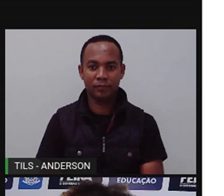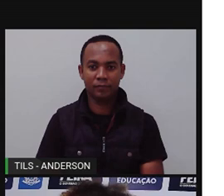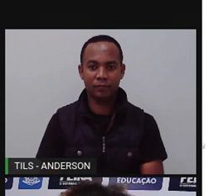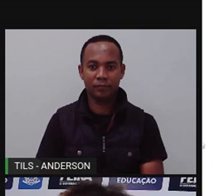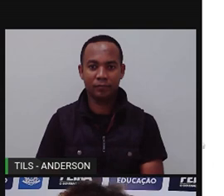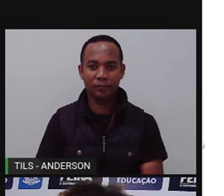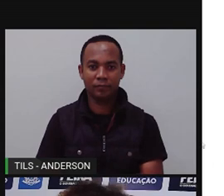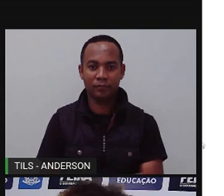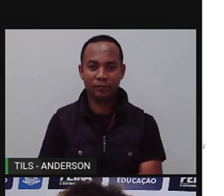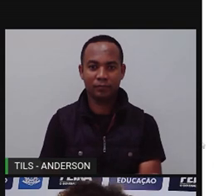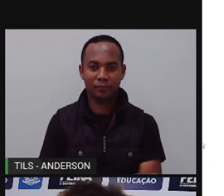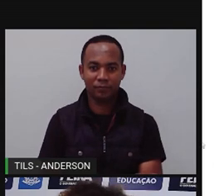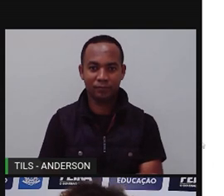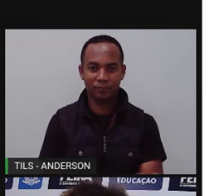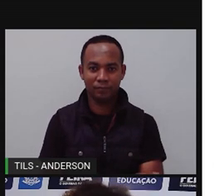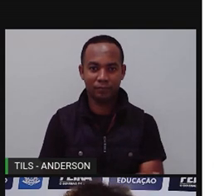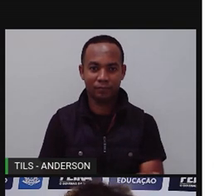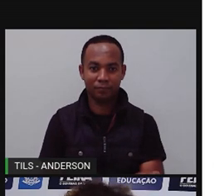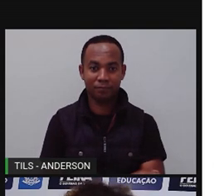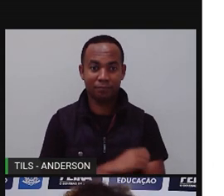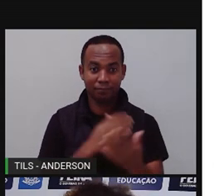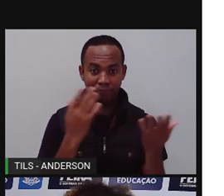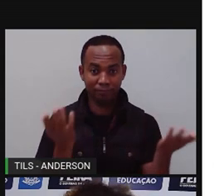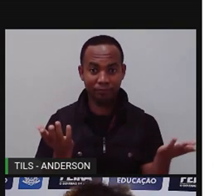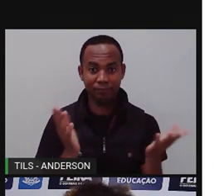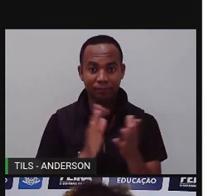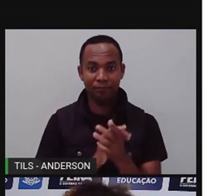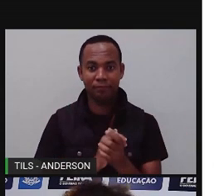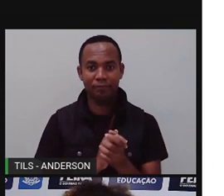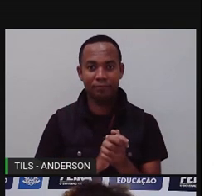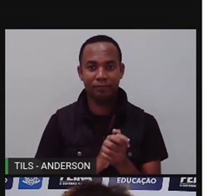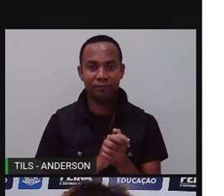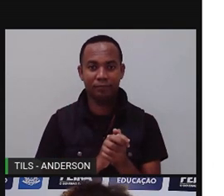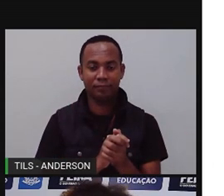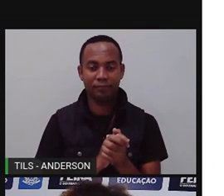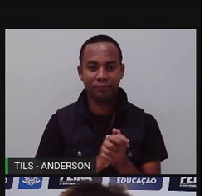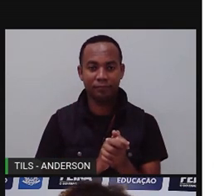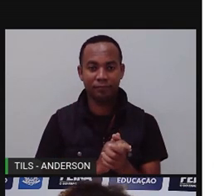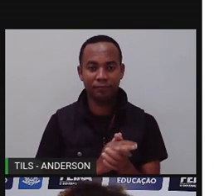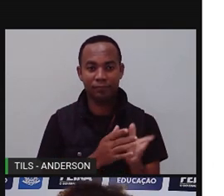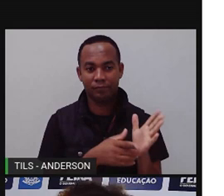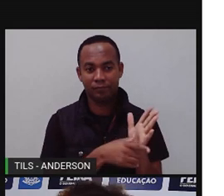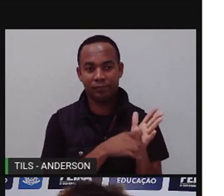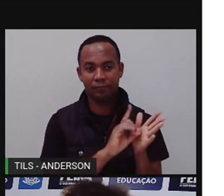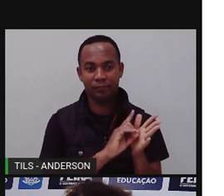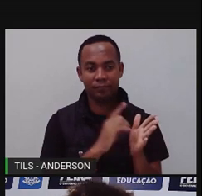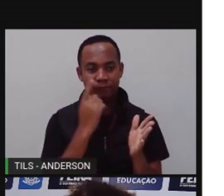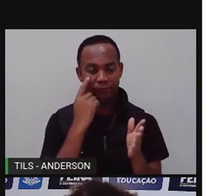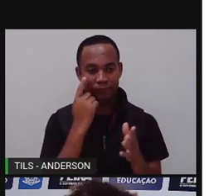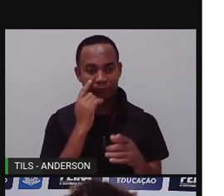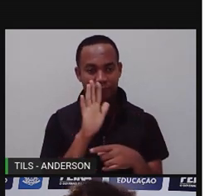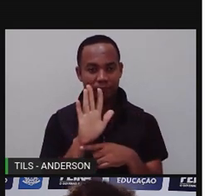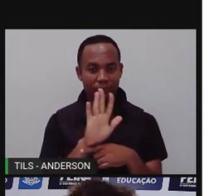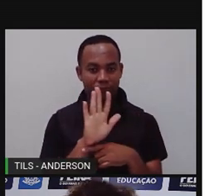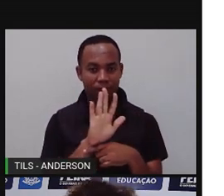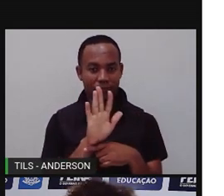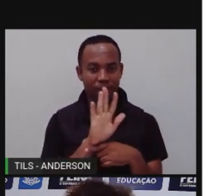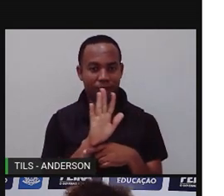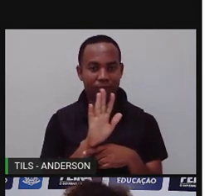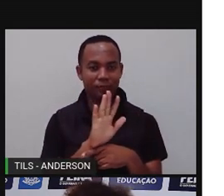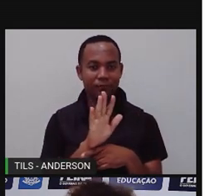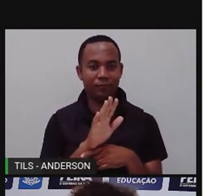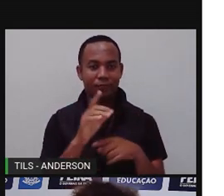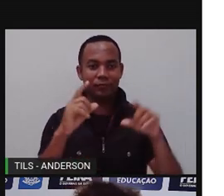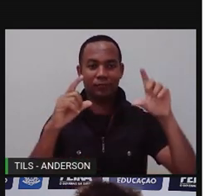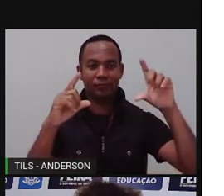Vale a técnica. Bom, assim, calma aí, muita calma nessa hora. Voltando aqui pra esse slide. Olha pra essa imagem, tá?